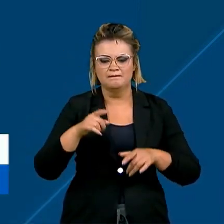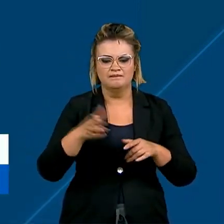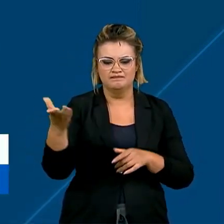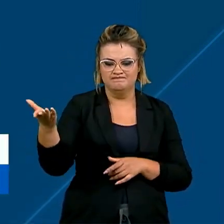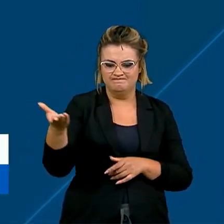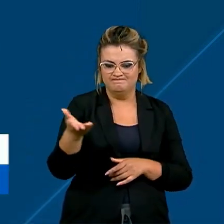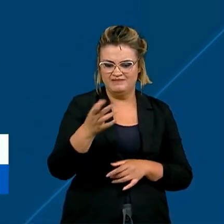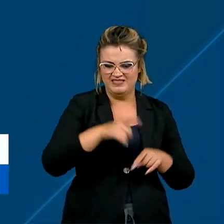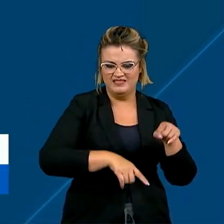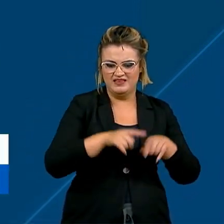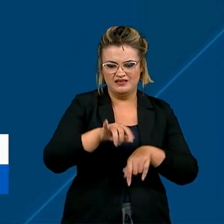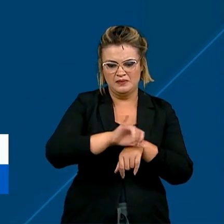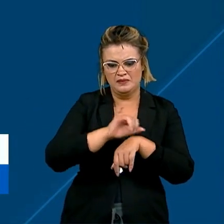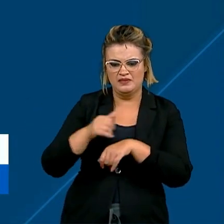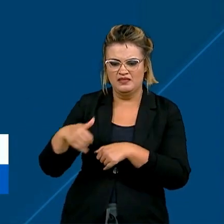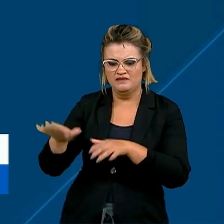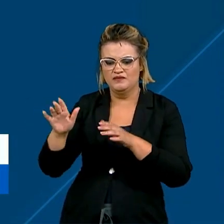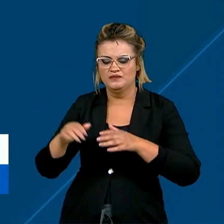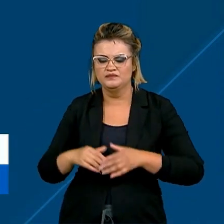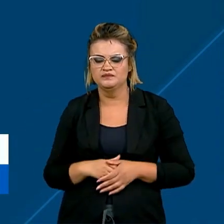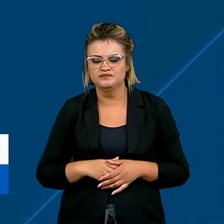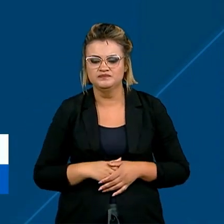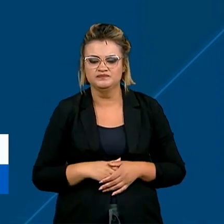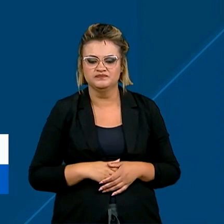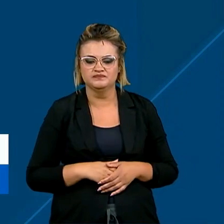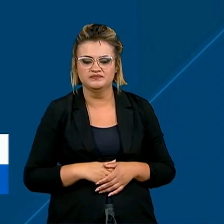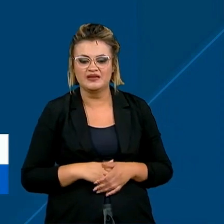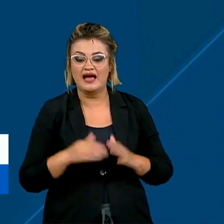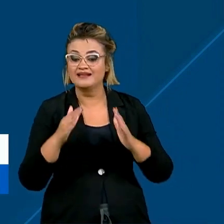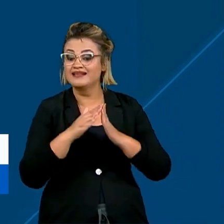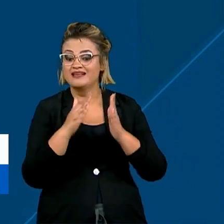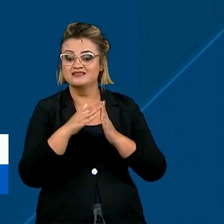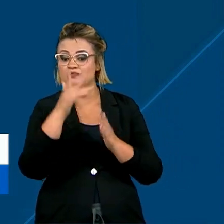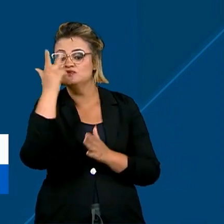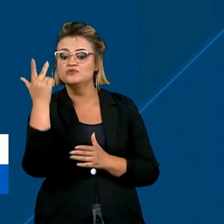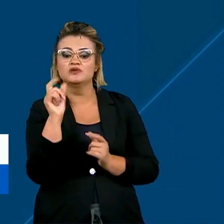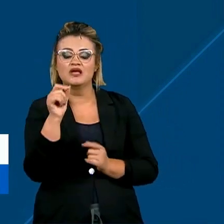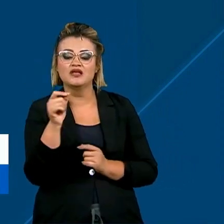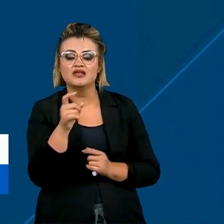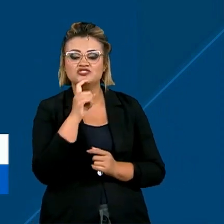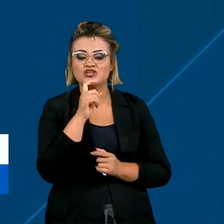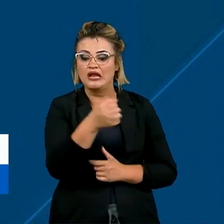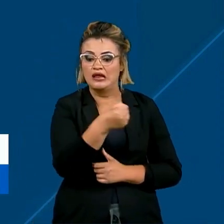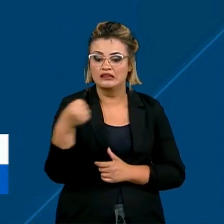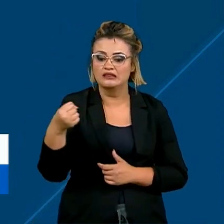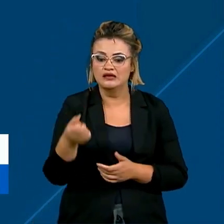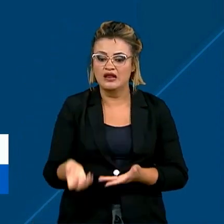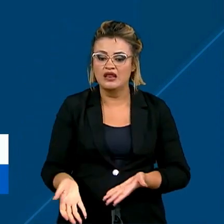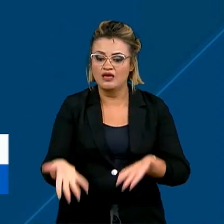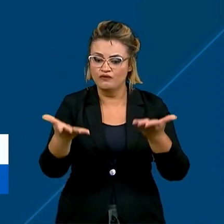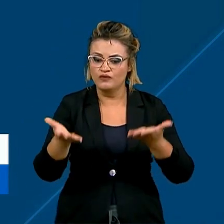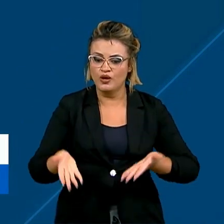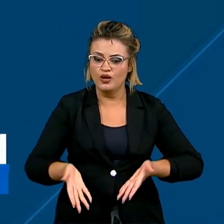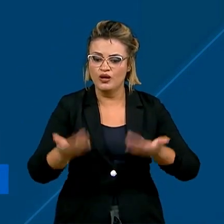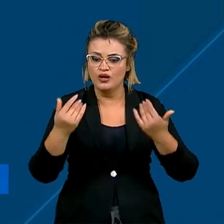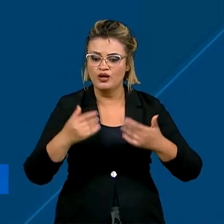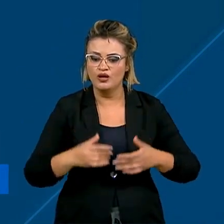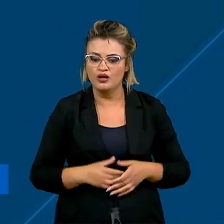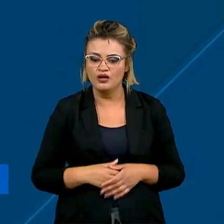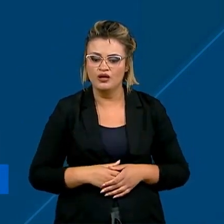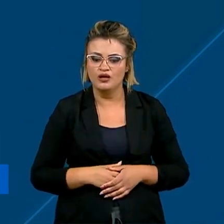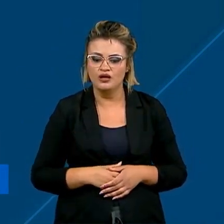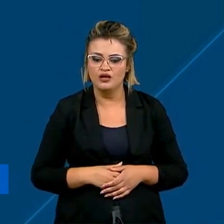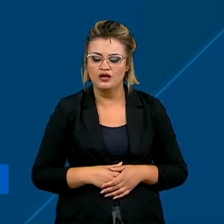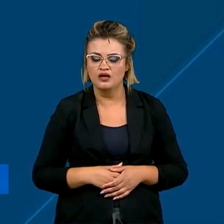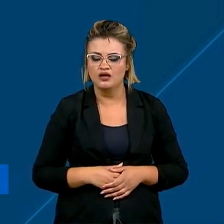foram levados pelas chuvas. Gente, da casa de alguém. A água entrou na casa de alguém e está descendo